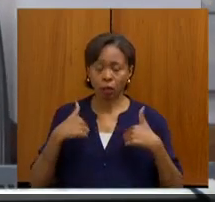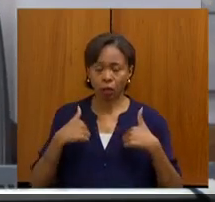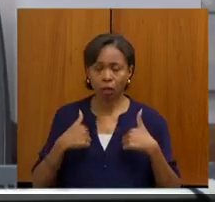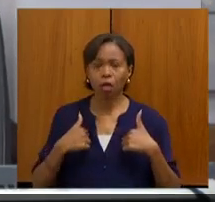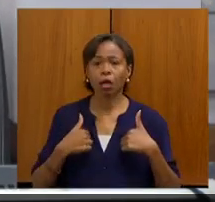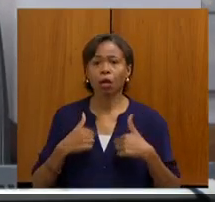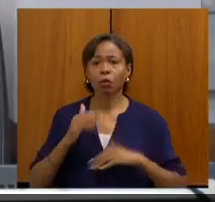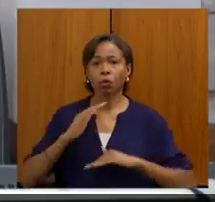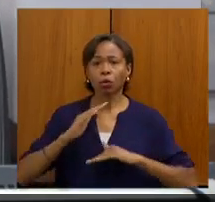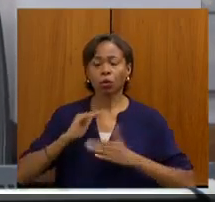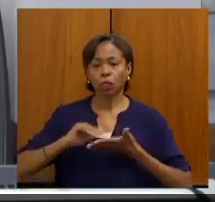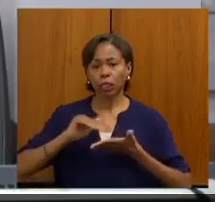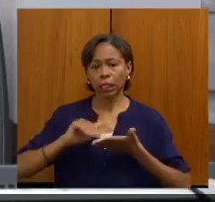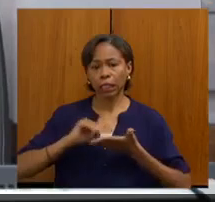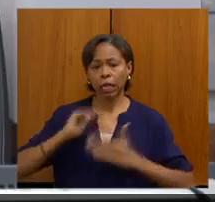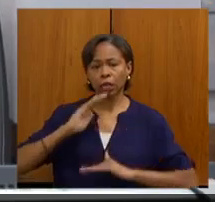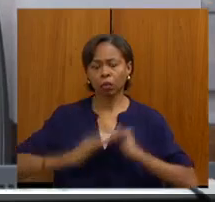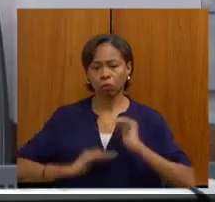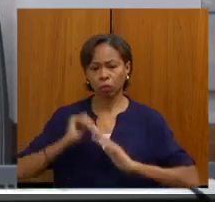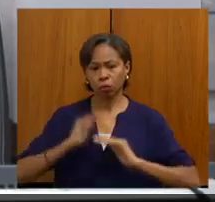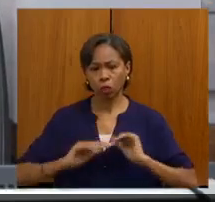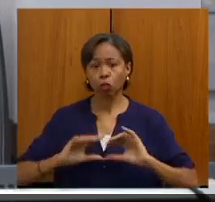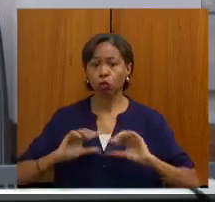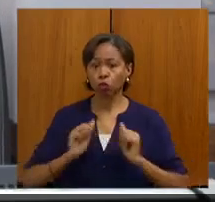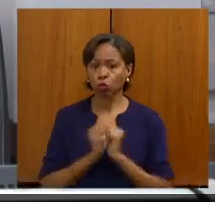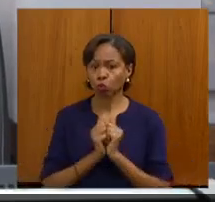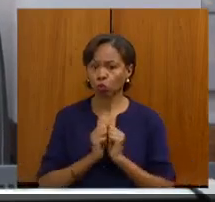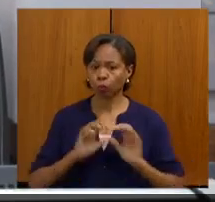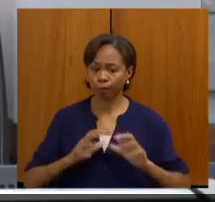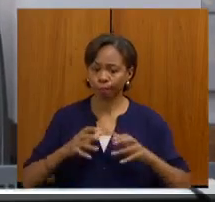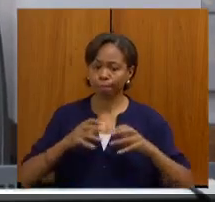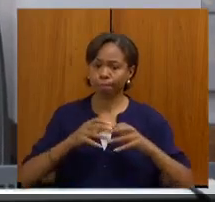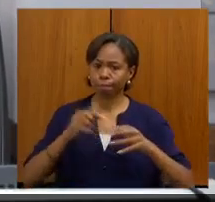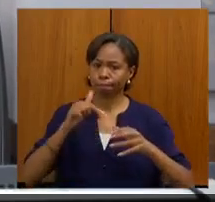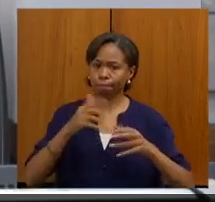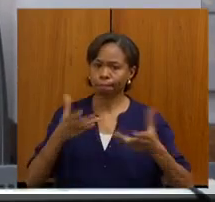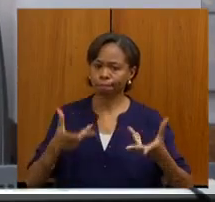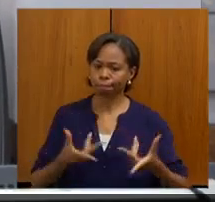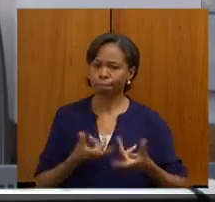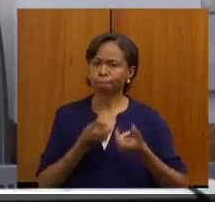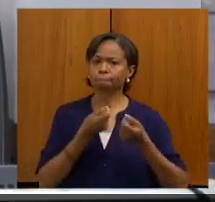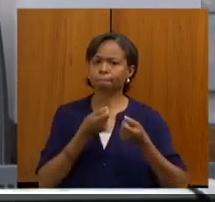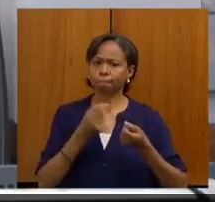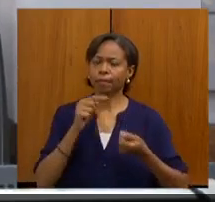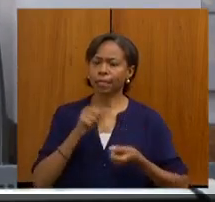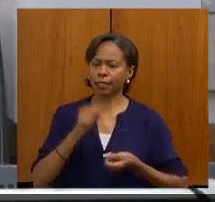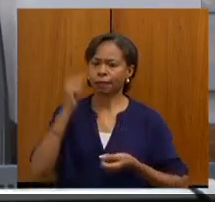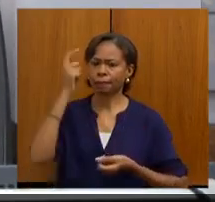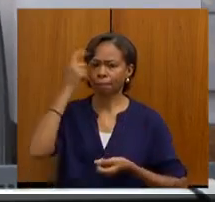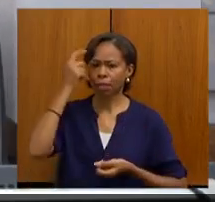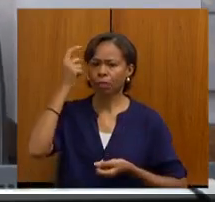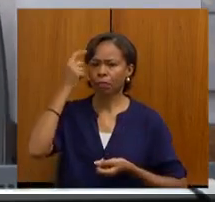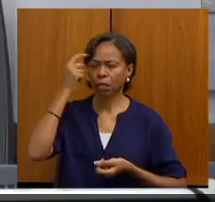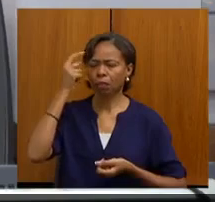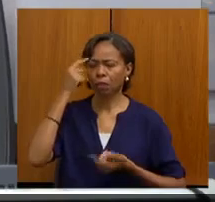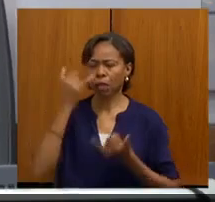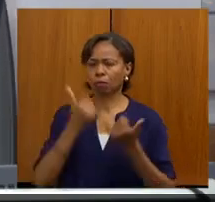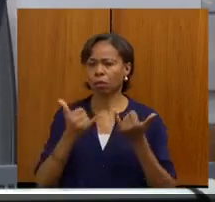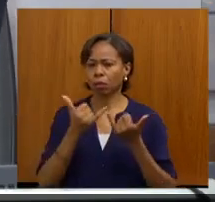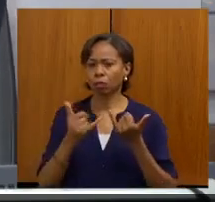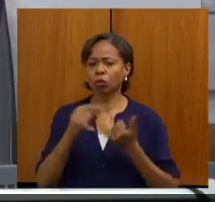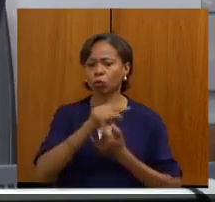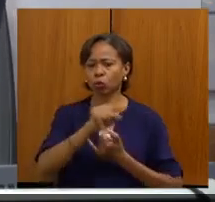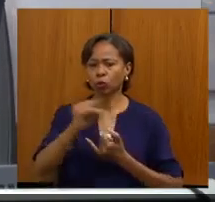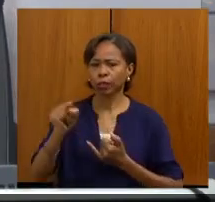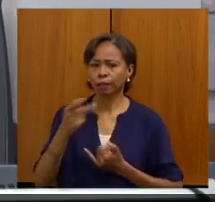secretário técnico com uma equipe muito capacitada, que pensa muito, muito parecido com o que vocês